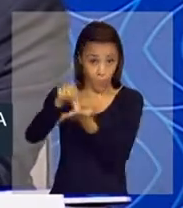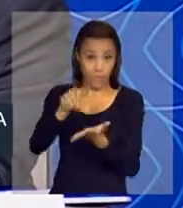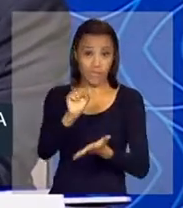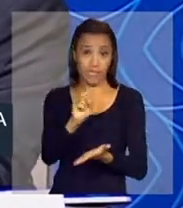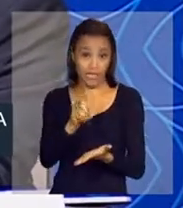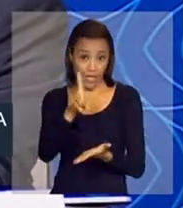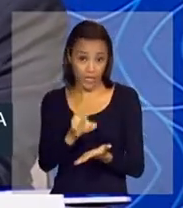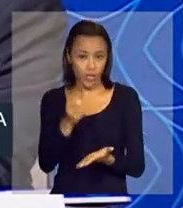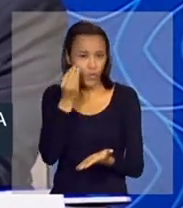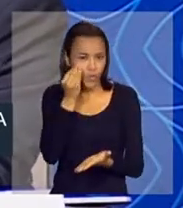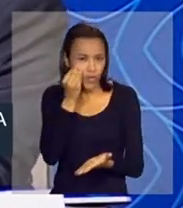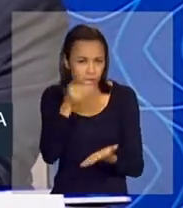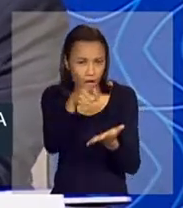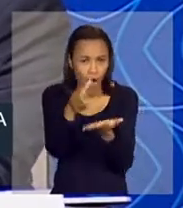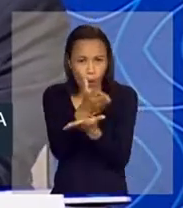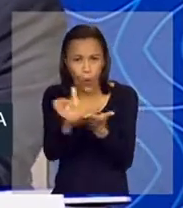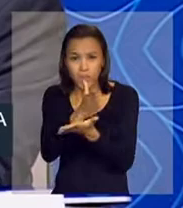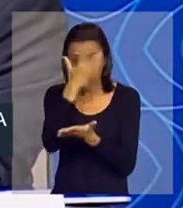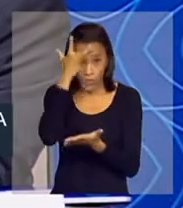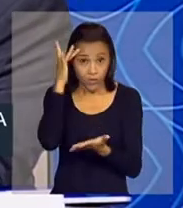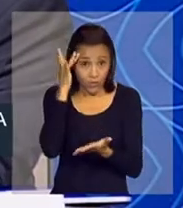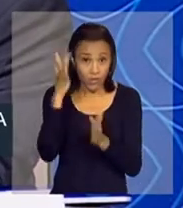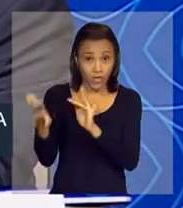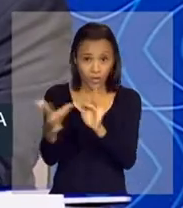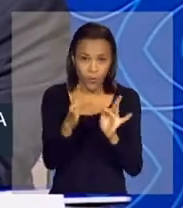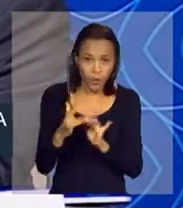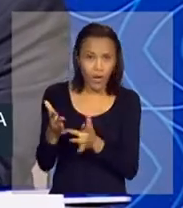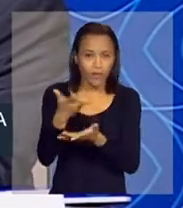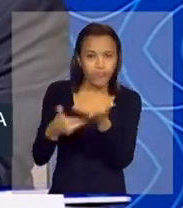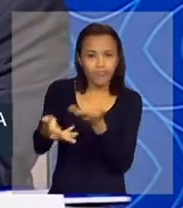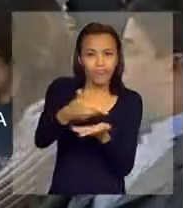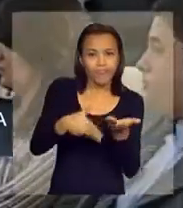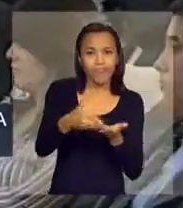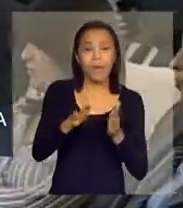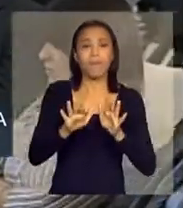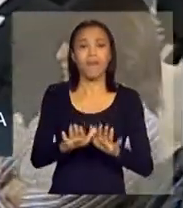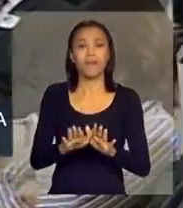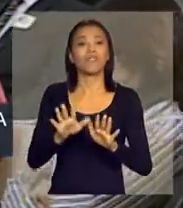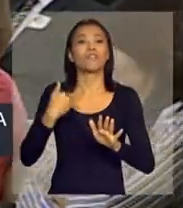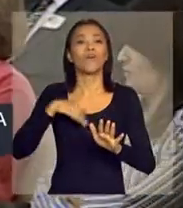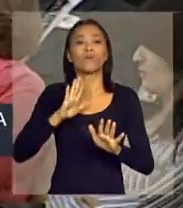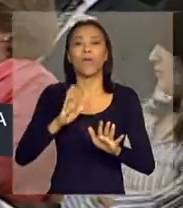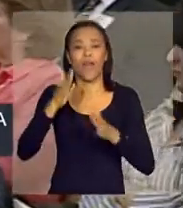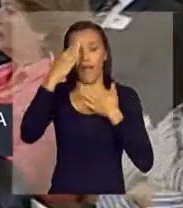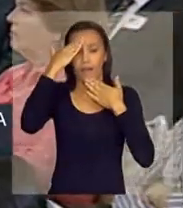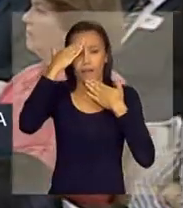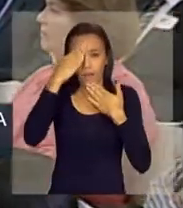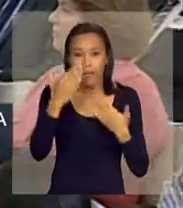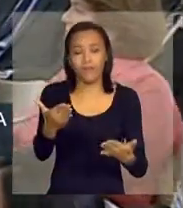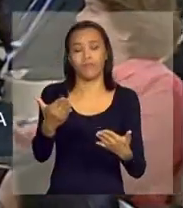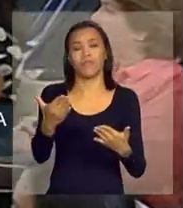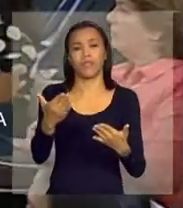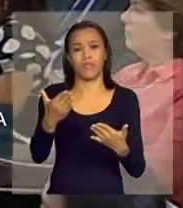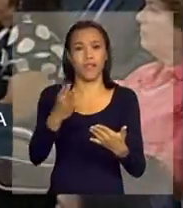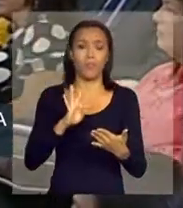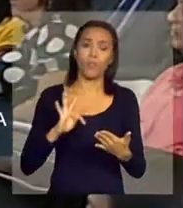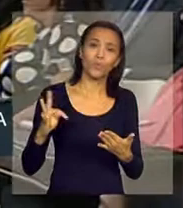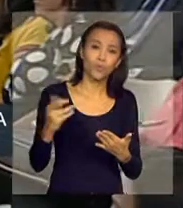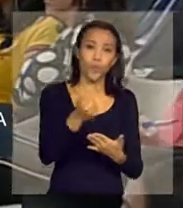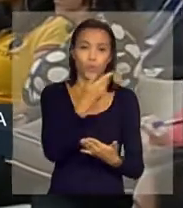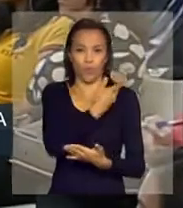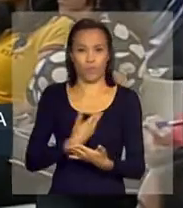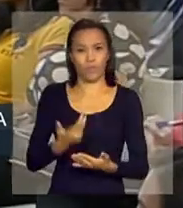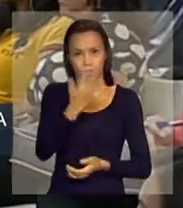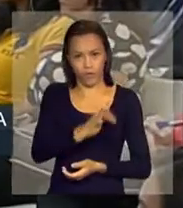inteiro, eu estou vendo aqui algumas pessoas que interagem conosco o tempo inteiro, mas resta só agradecer por ter a participação do governo